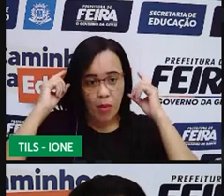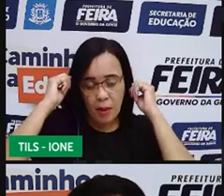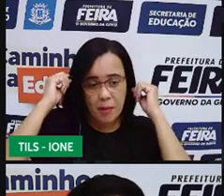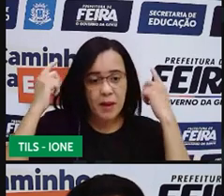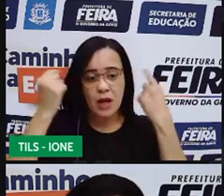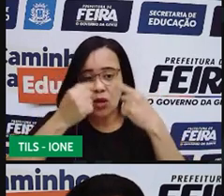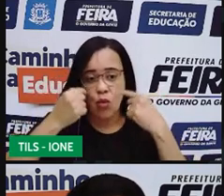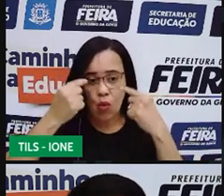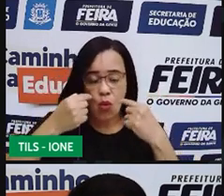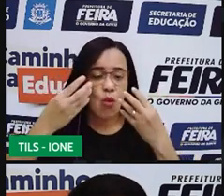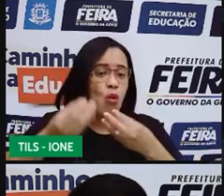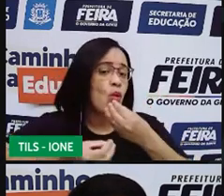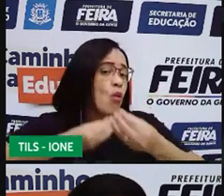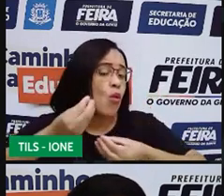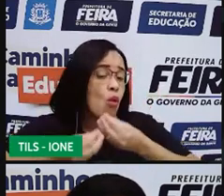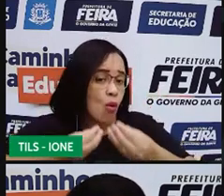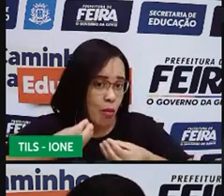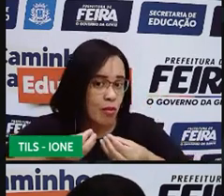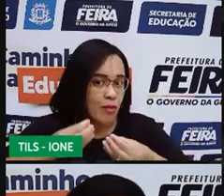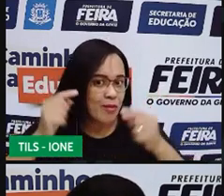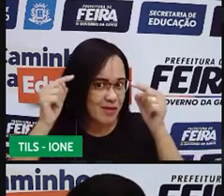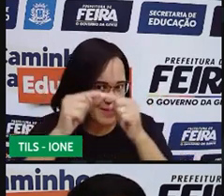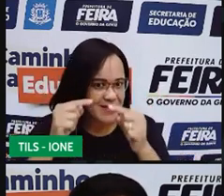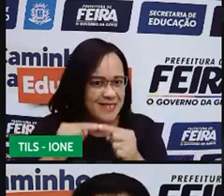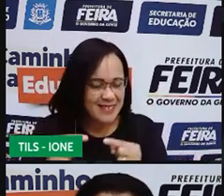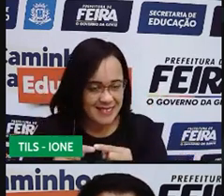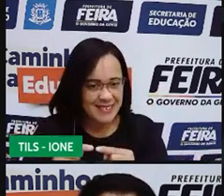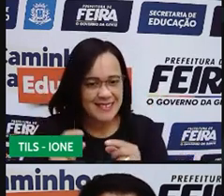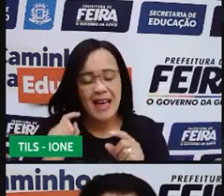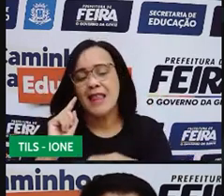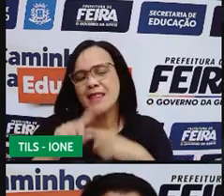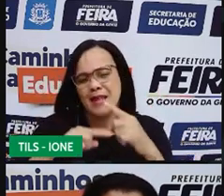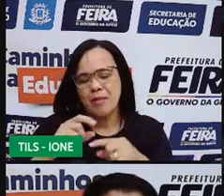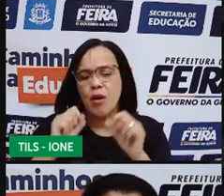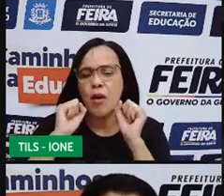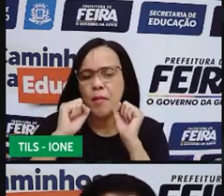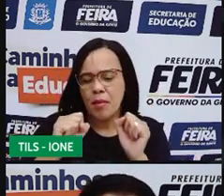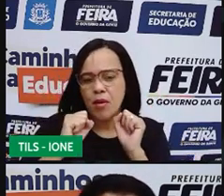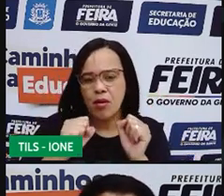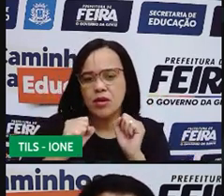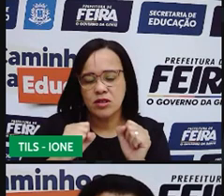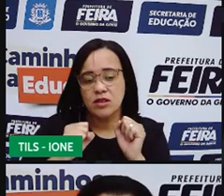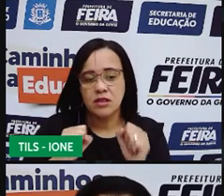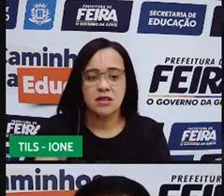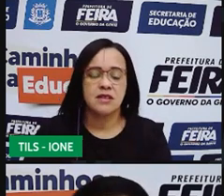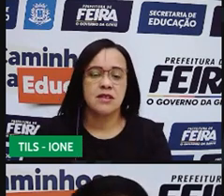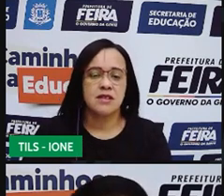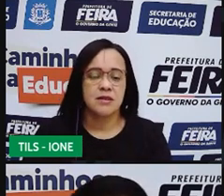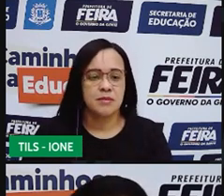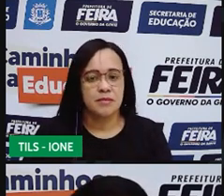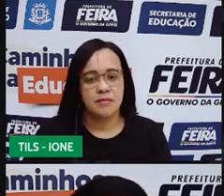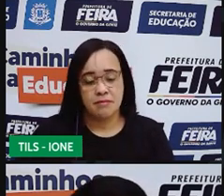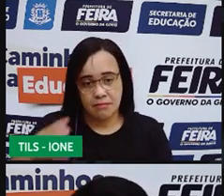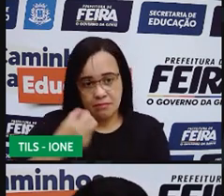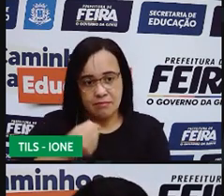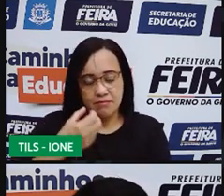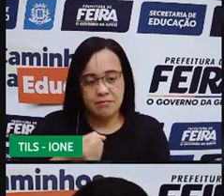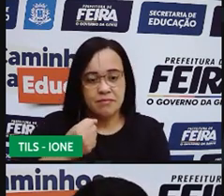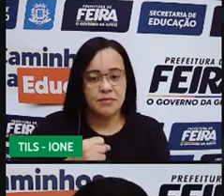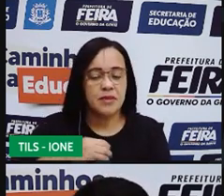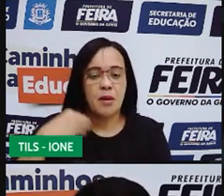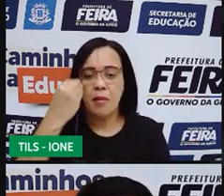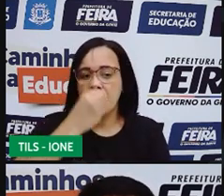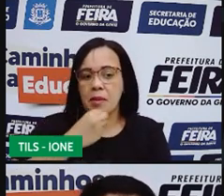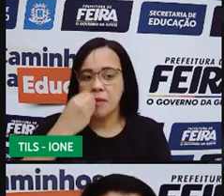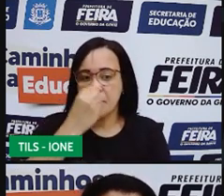isso vai, pode gravar um áudio lá no celular, dizendo por que é que você é parecido com aquela